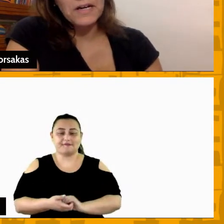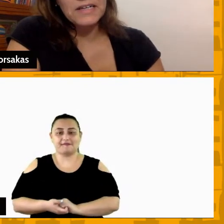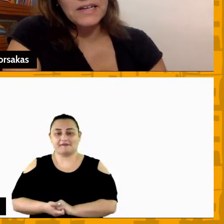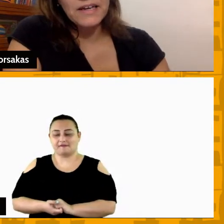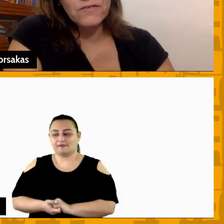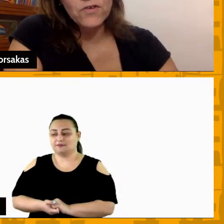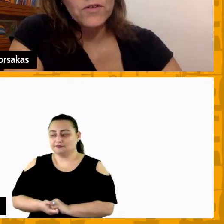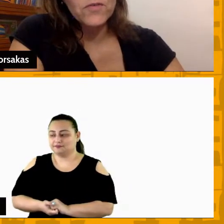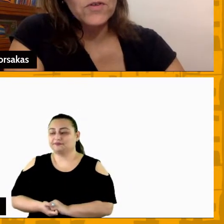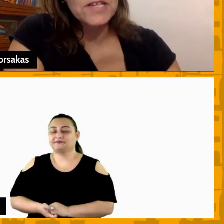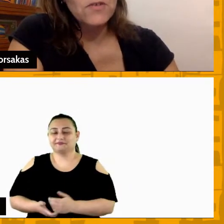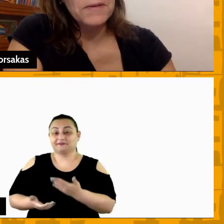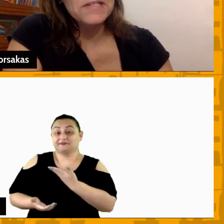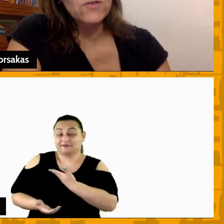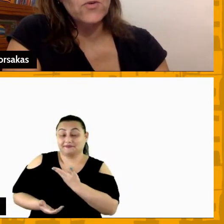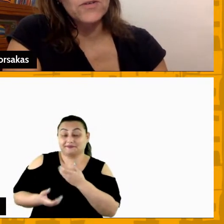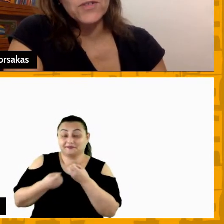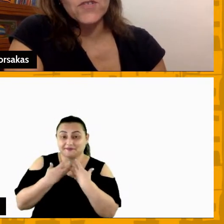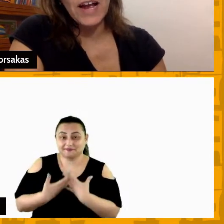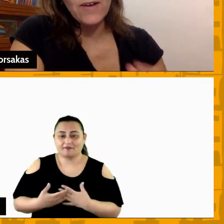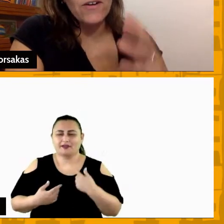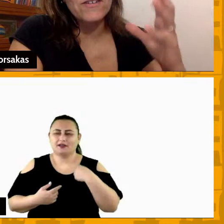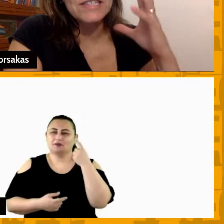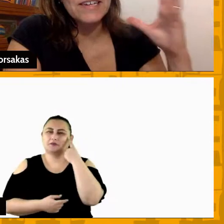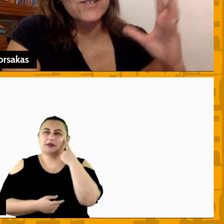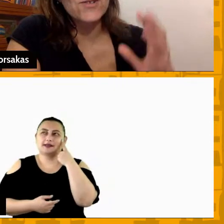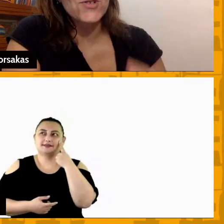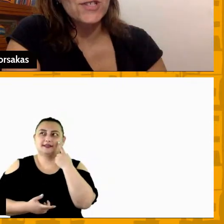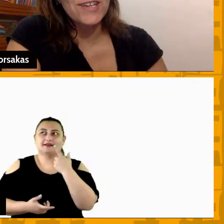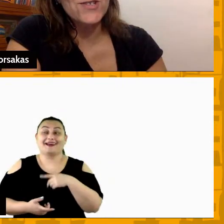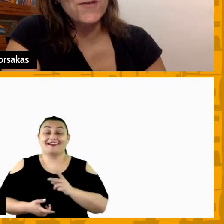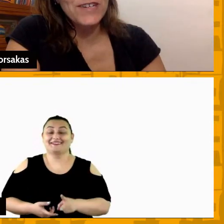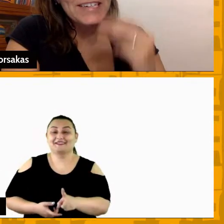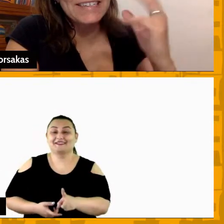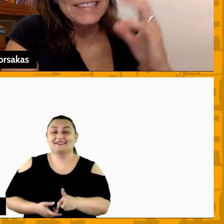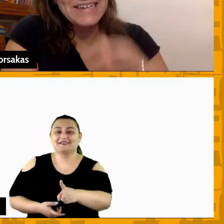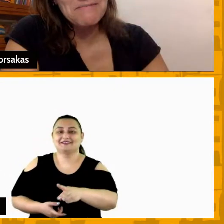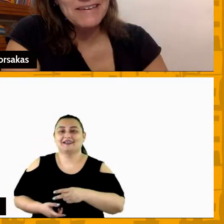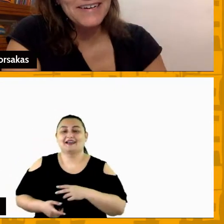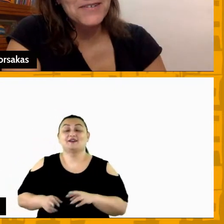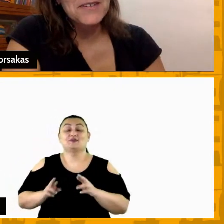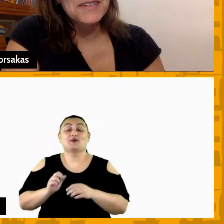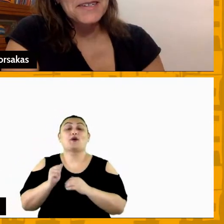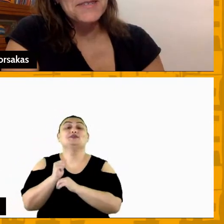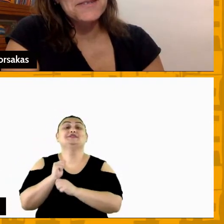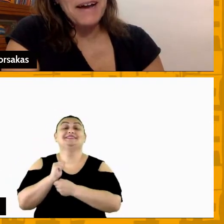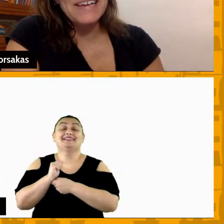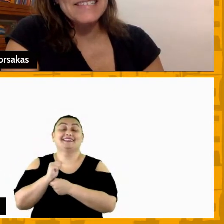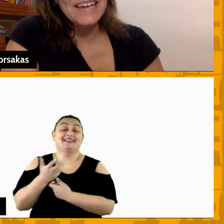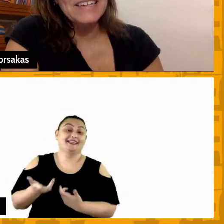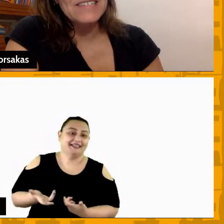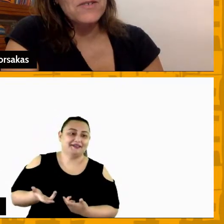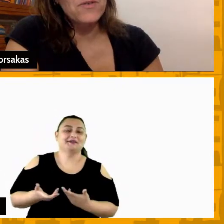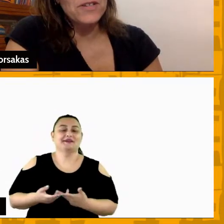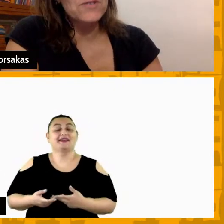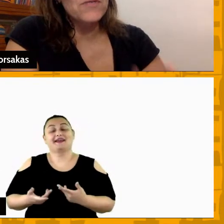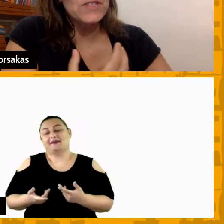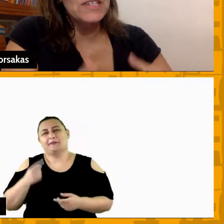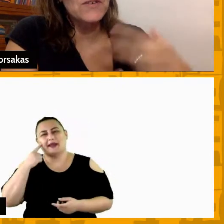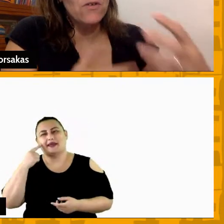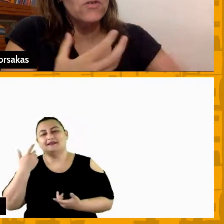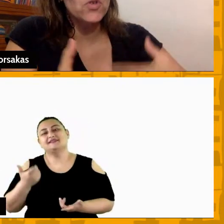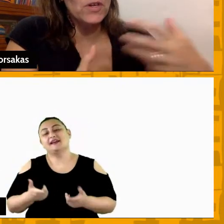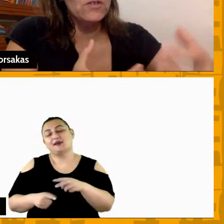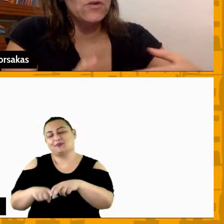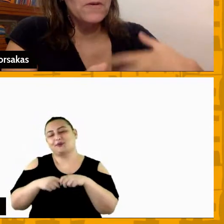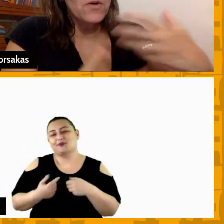muito bacana eu vou ouvindo vocês eu pensando o quanto a gente vai qual a segredo do sucesso de Franca tricampeão e tudo mais quanto